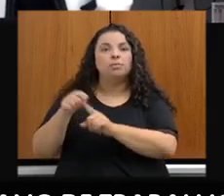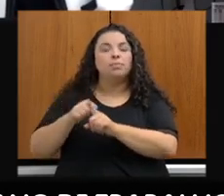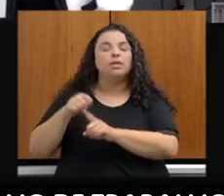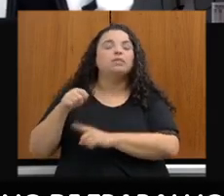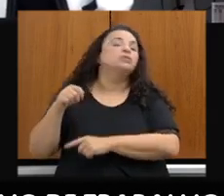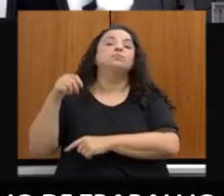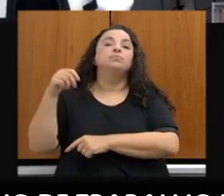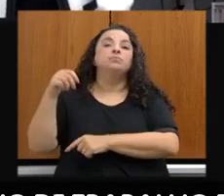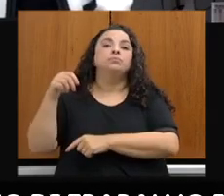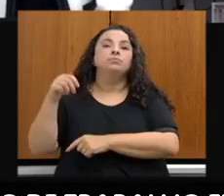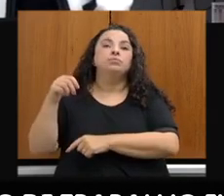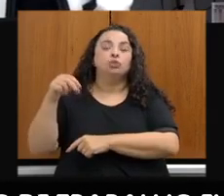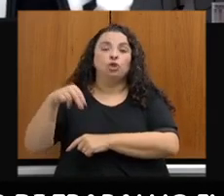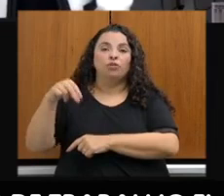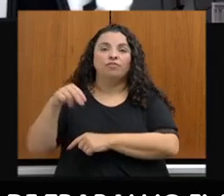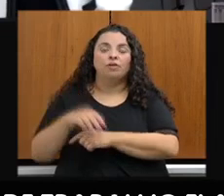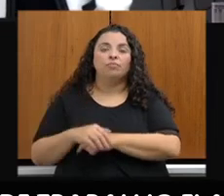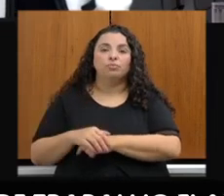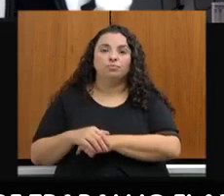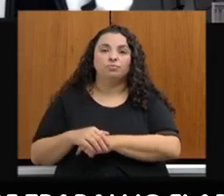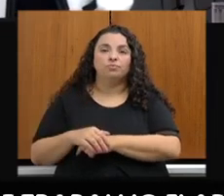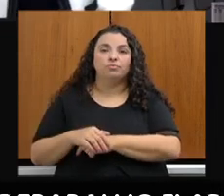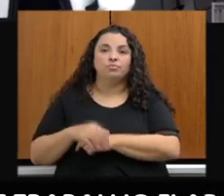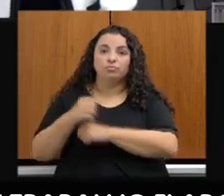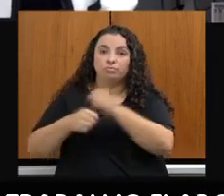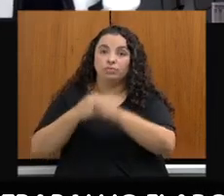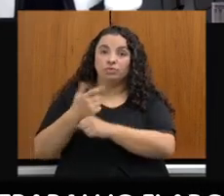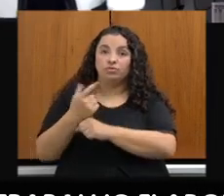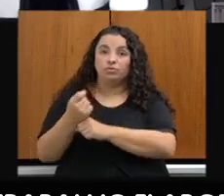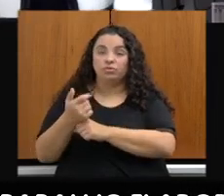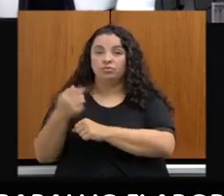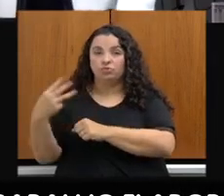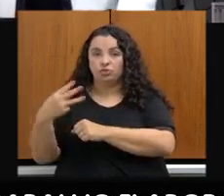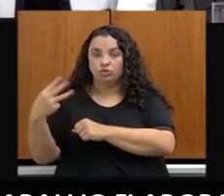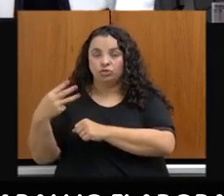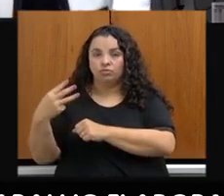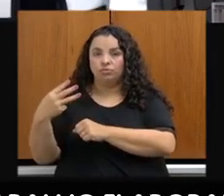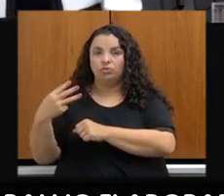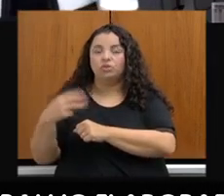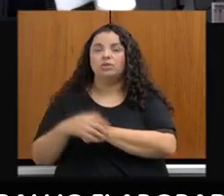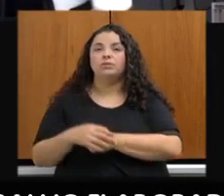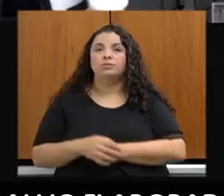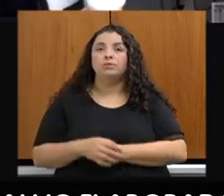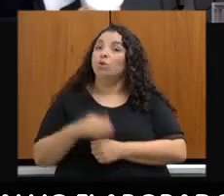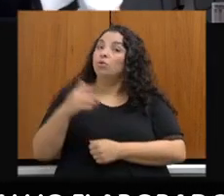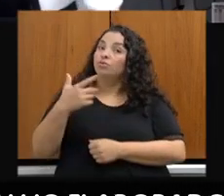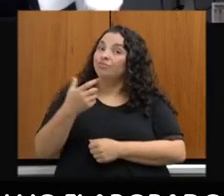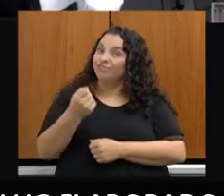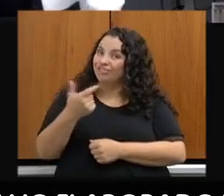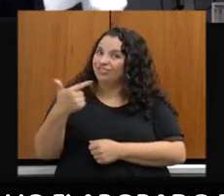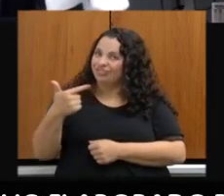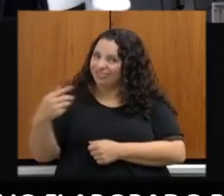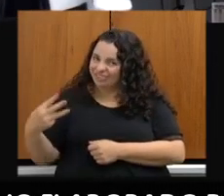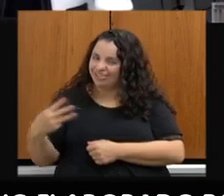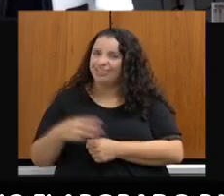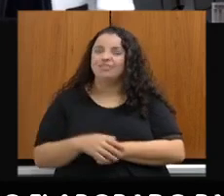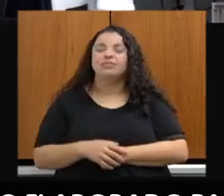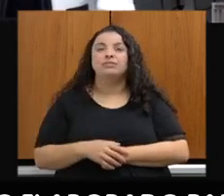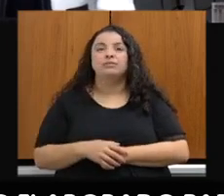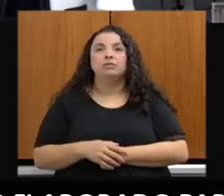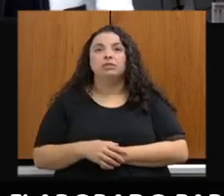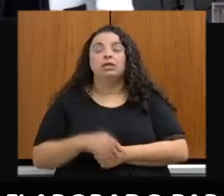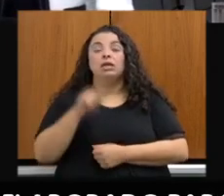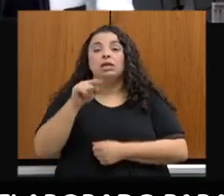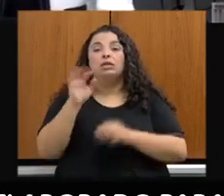maio e começamos a execução em julho do Plano Mineiro. Importante dizer que ele não será um plano